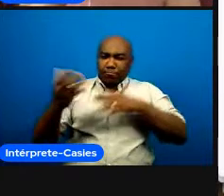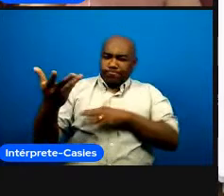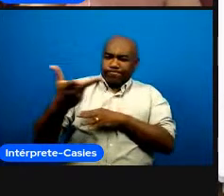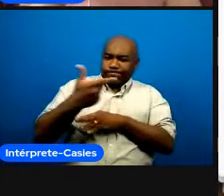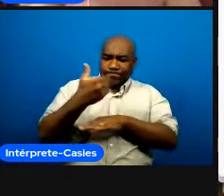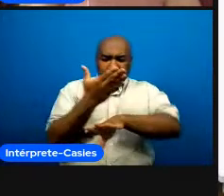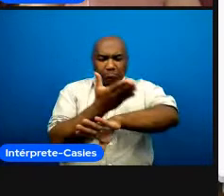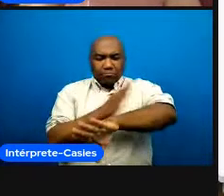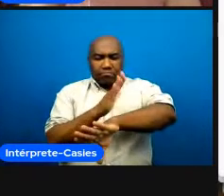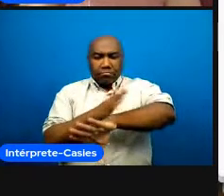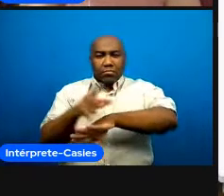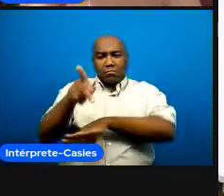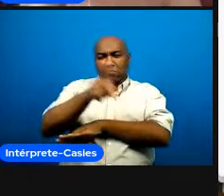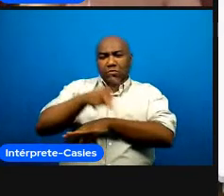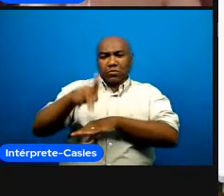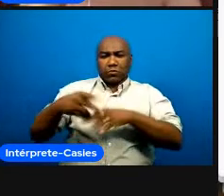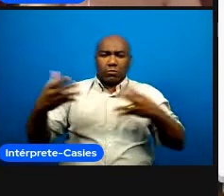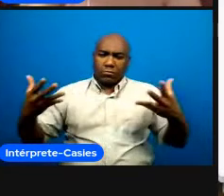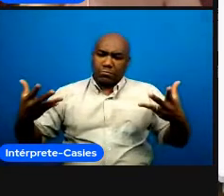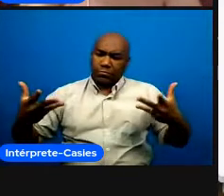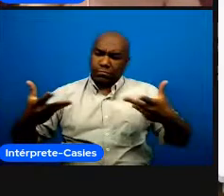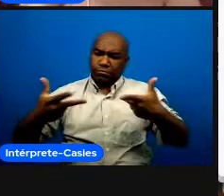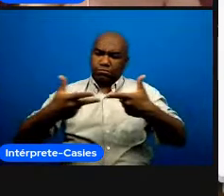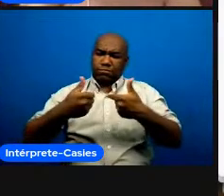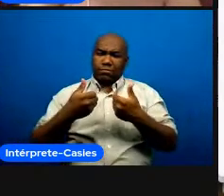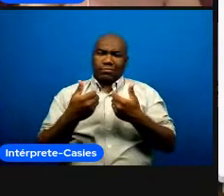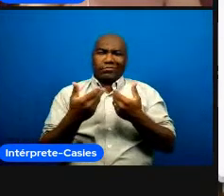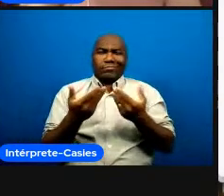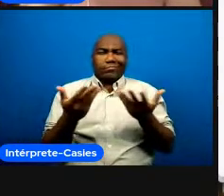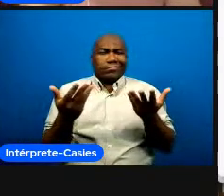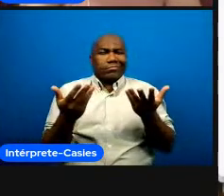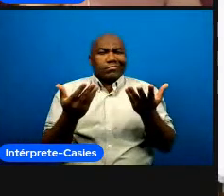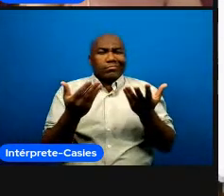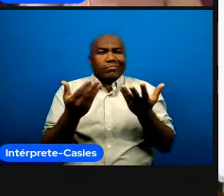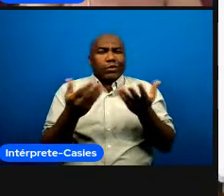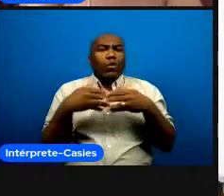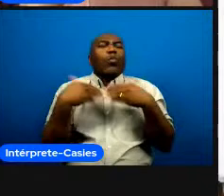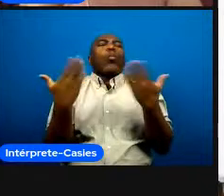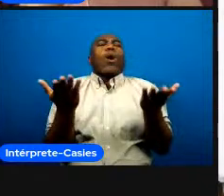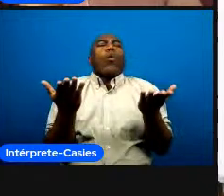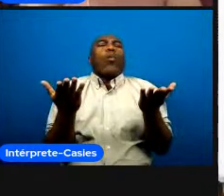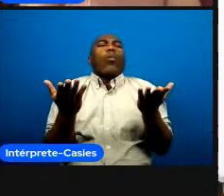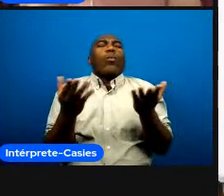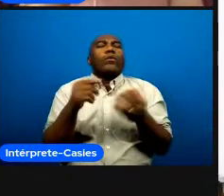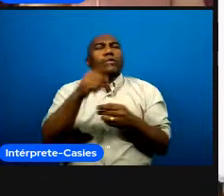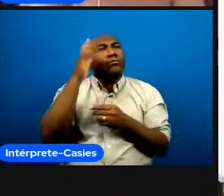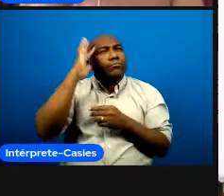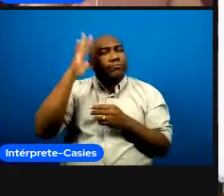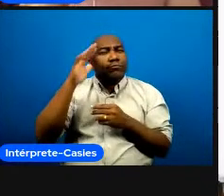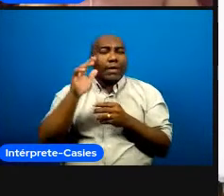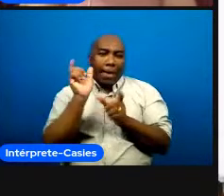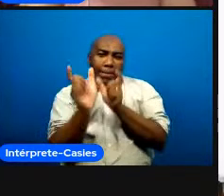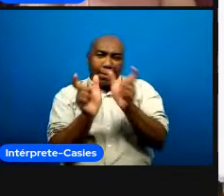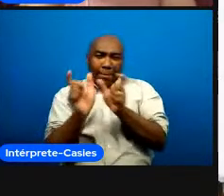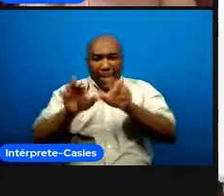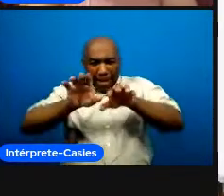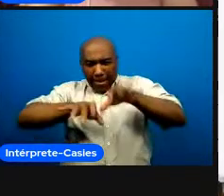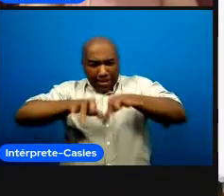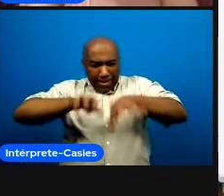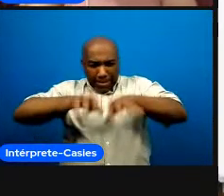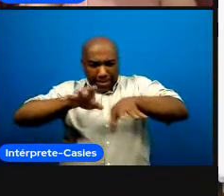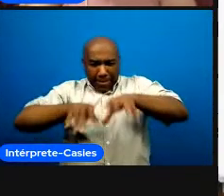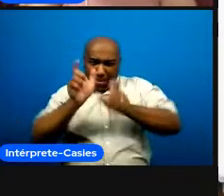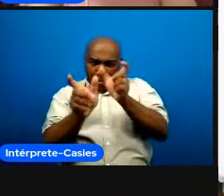ser um professor ou uma professora um treinador ou uma treinadora vamos lá? vamos ver se mais gente consegue